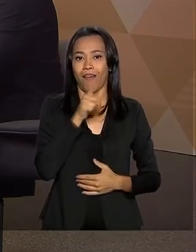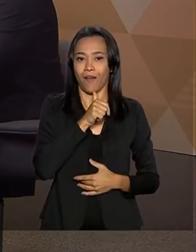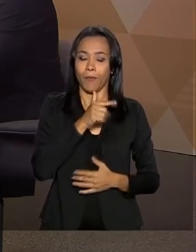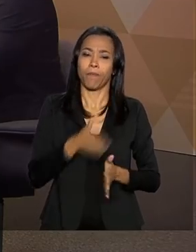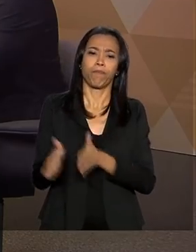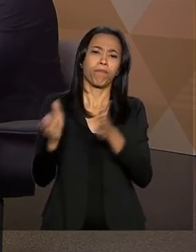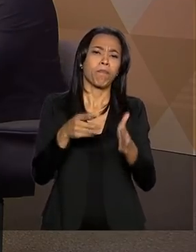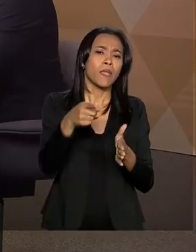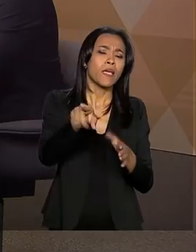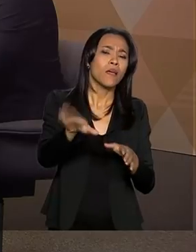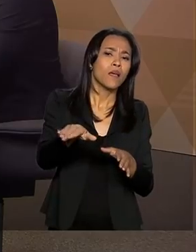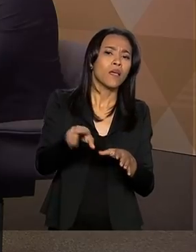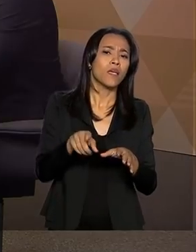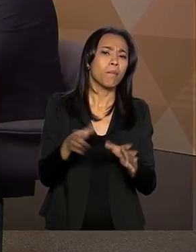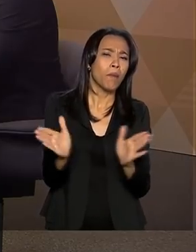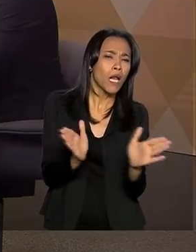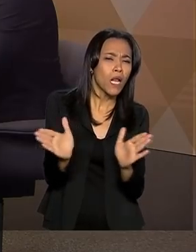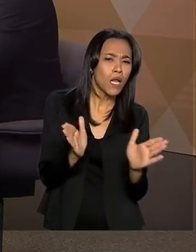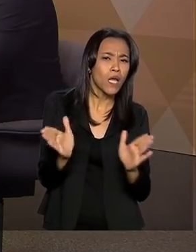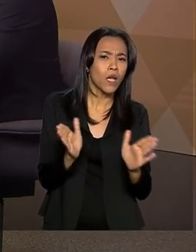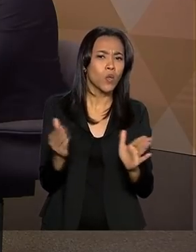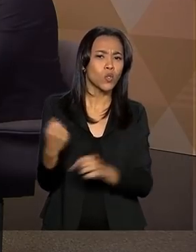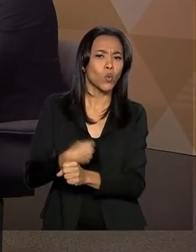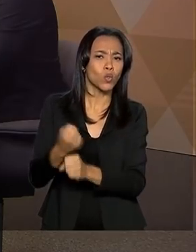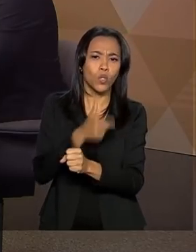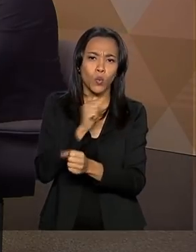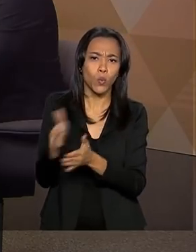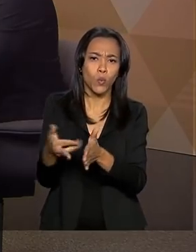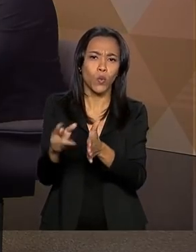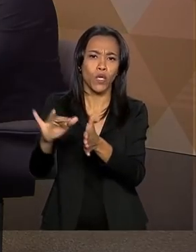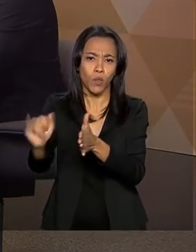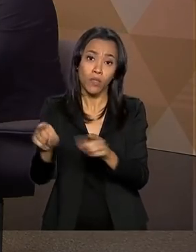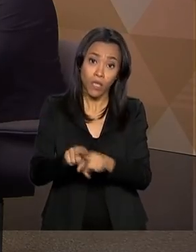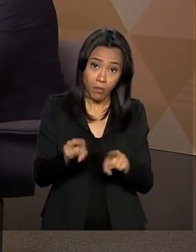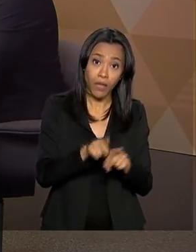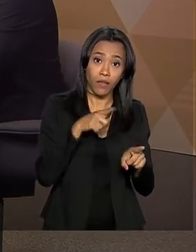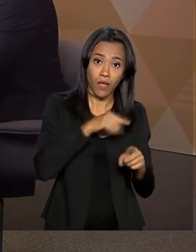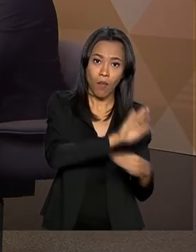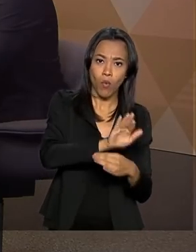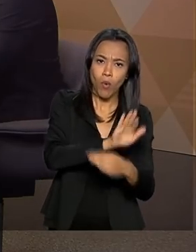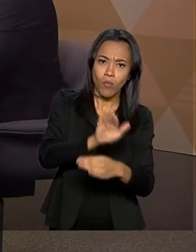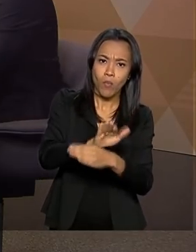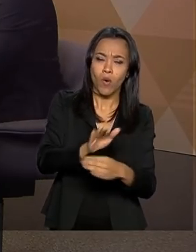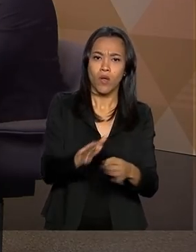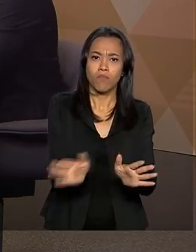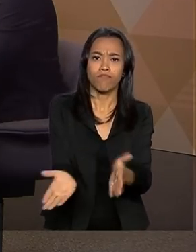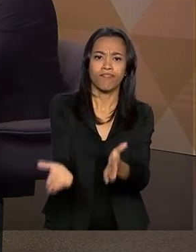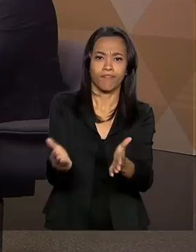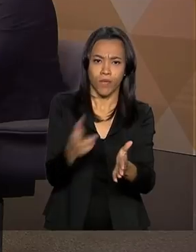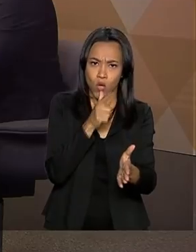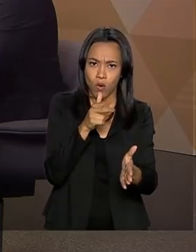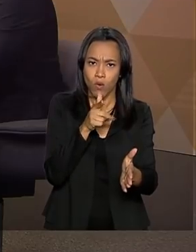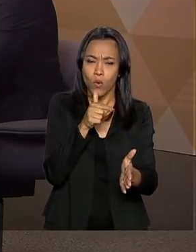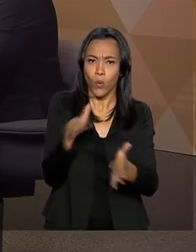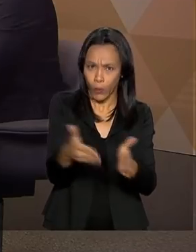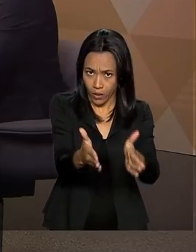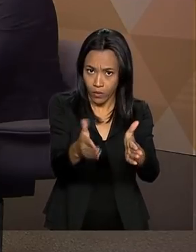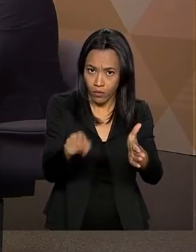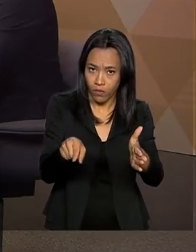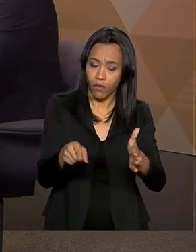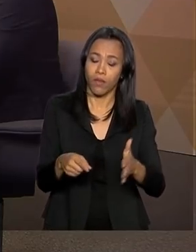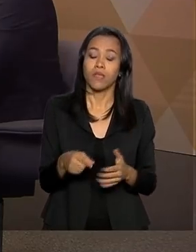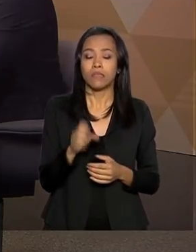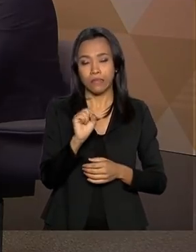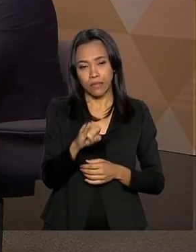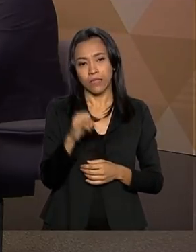ao projeto de integração do Rio São Francisco, há também o programa de revitalização, que está sendo colocado em prática. Sem dúvida. A revitalização, precisamos